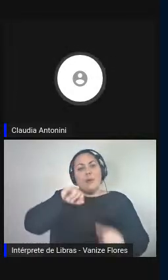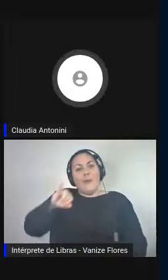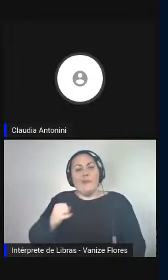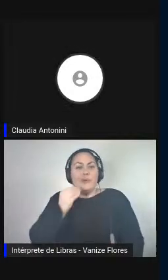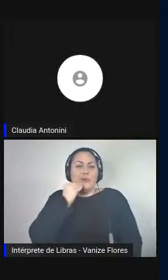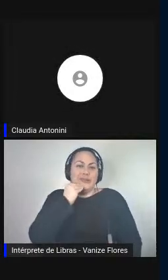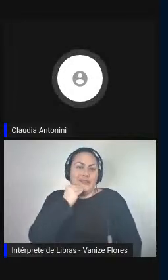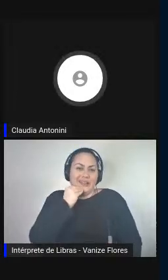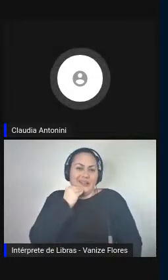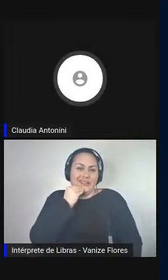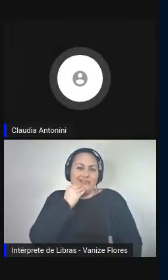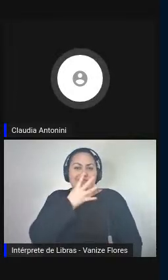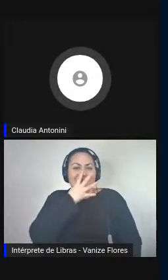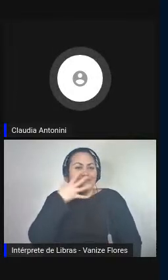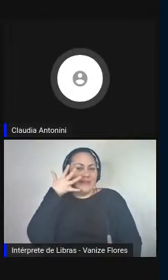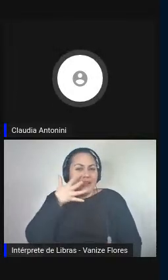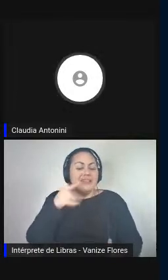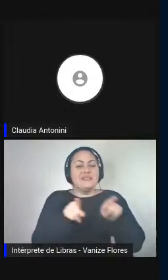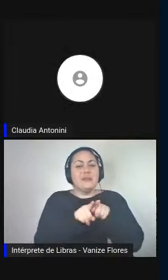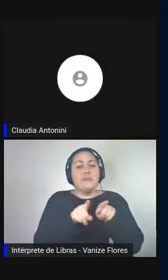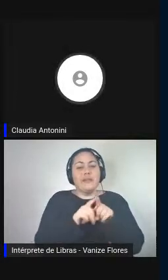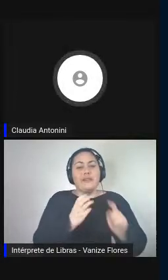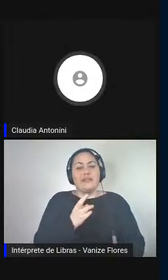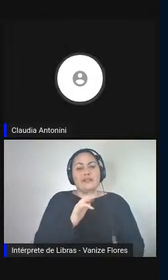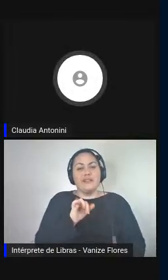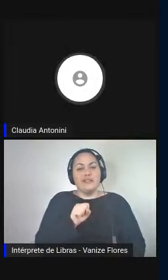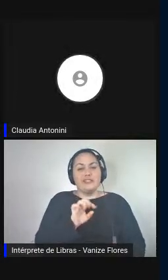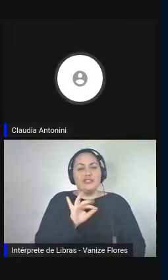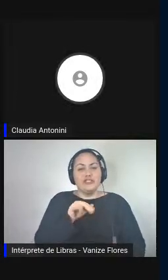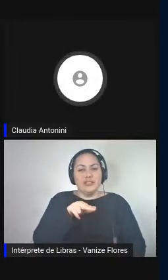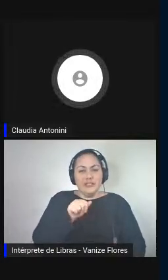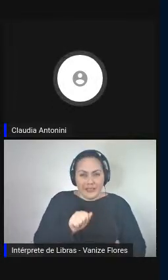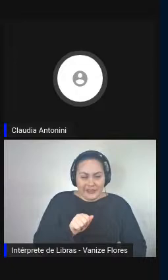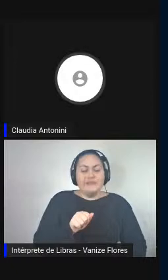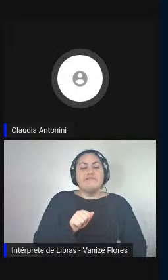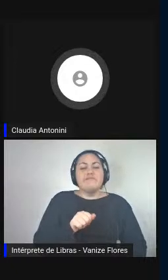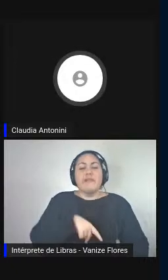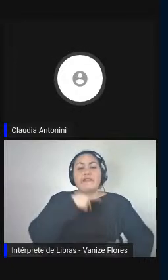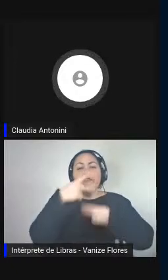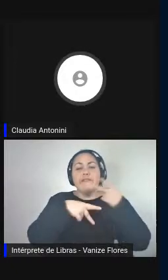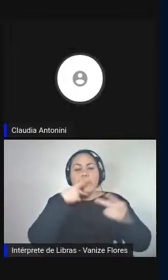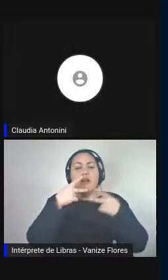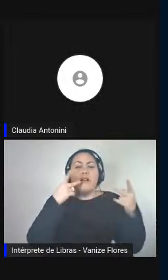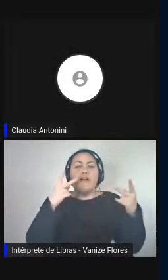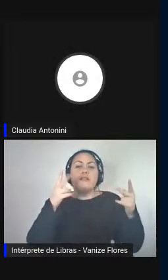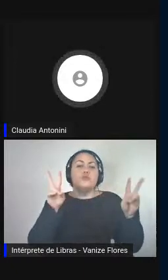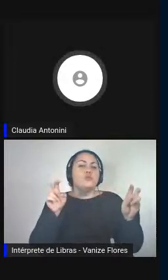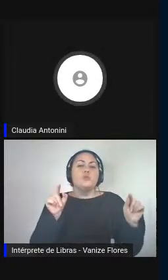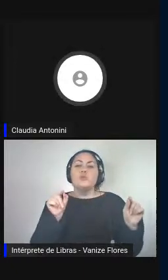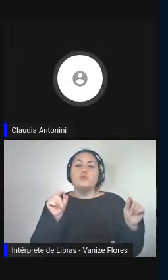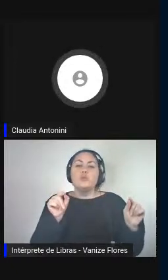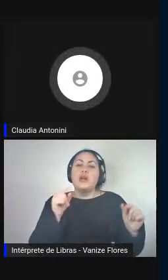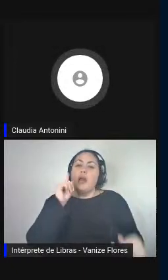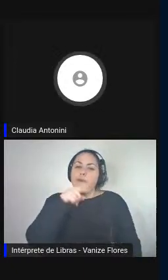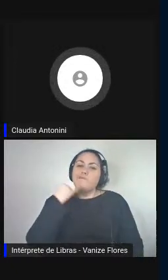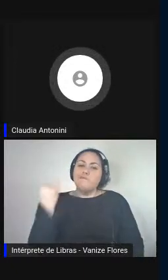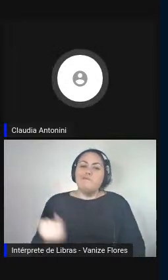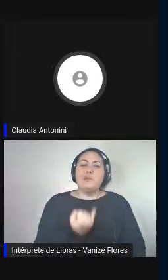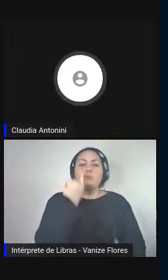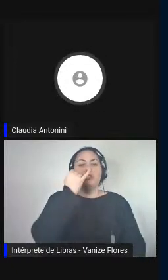evento, Cristina Pereira, comentando sobre a importância da promoção do